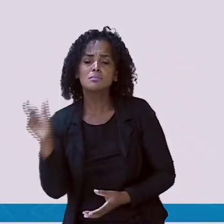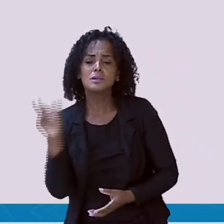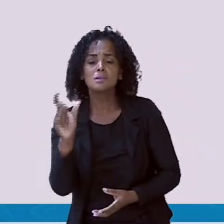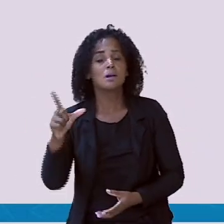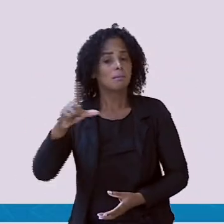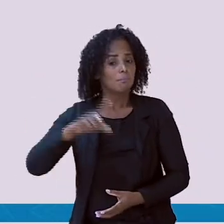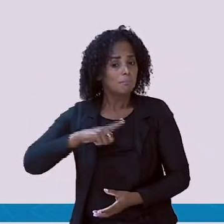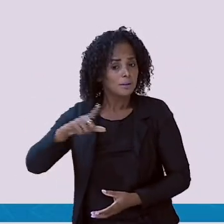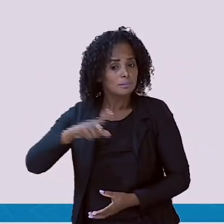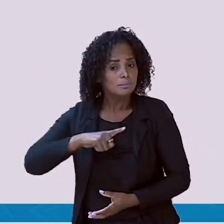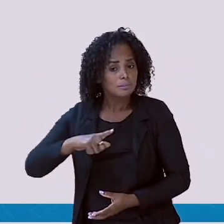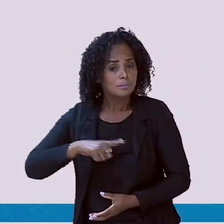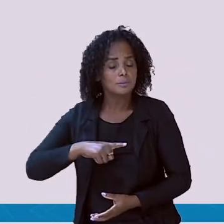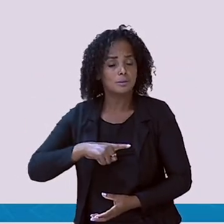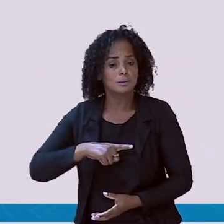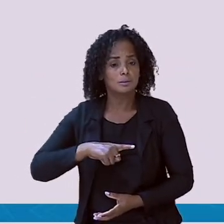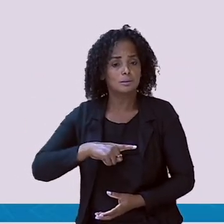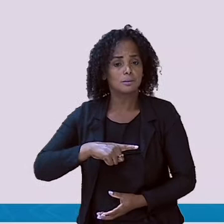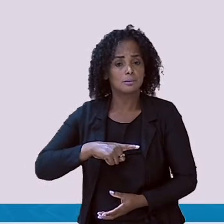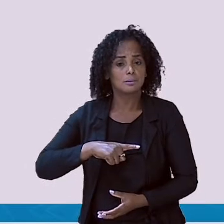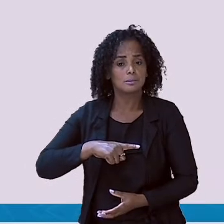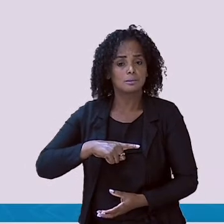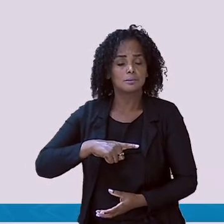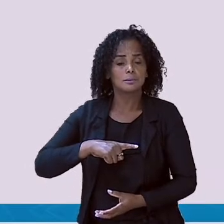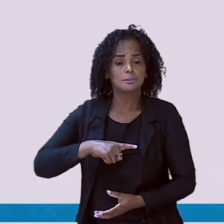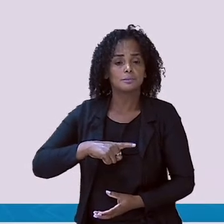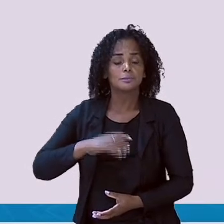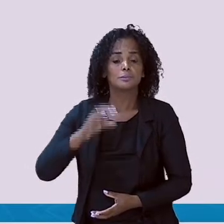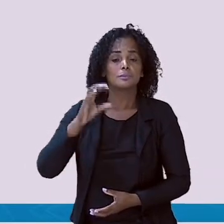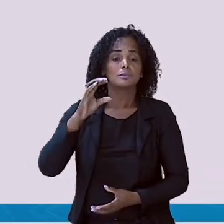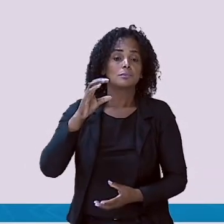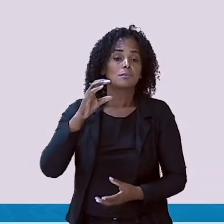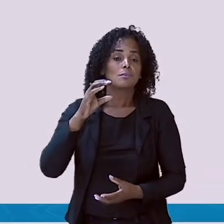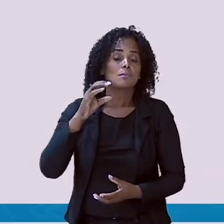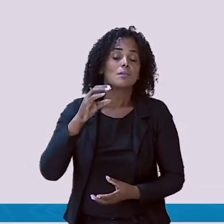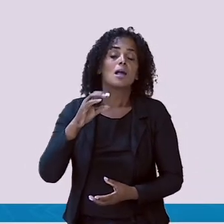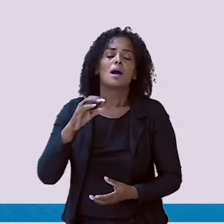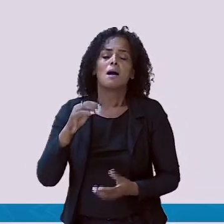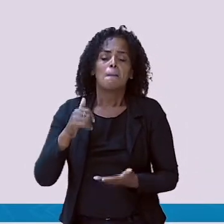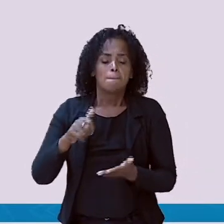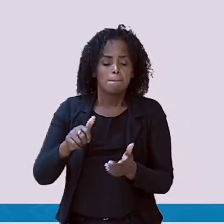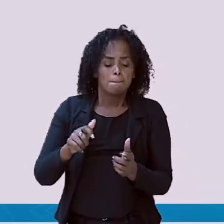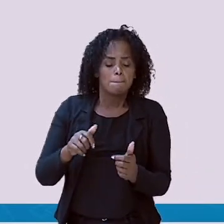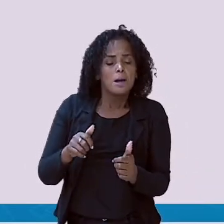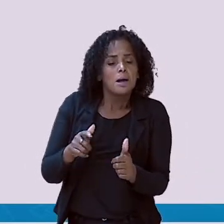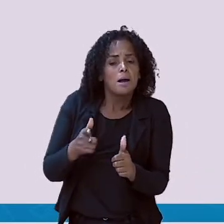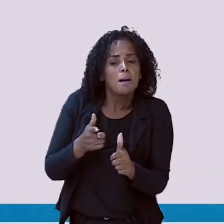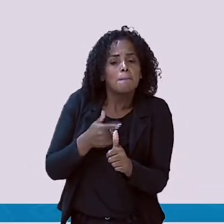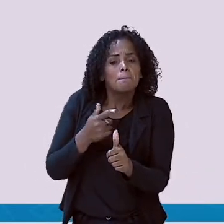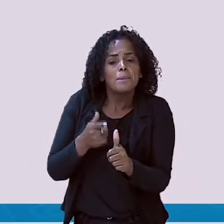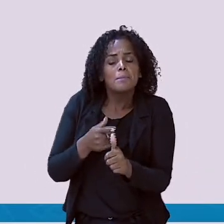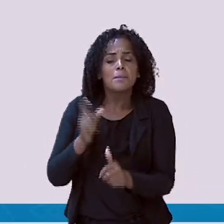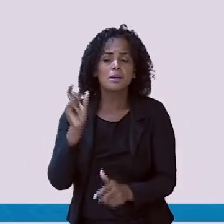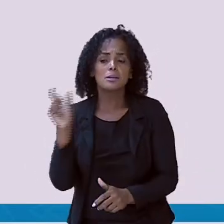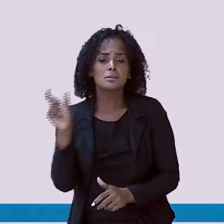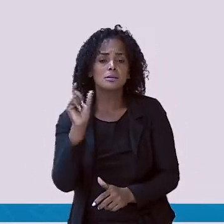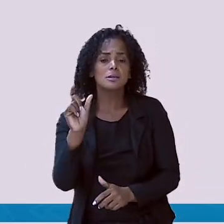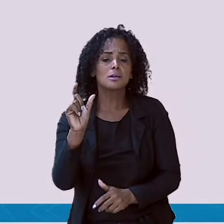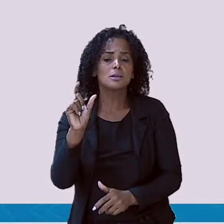Vamos começar separando? Castelo. primeira sílaba. A letra C.